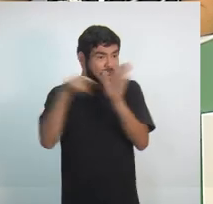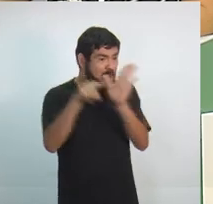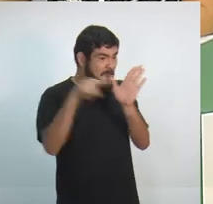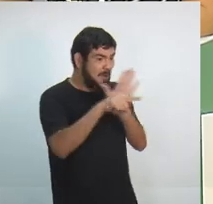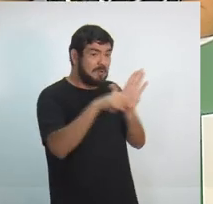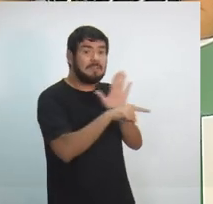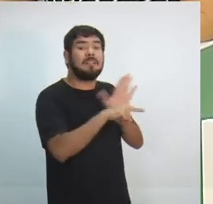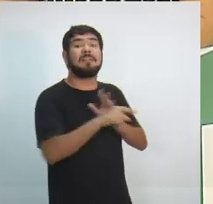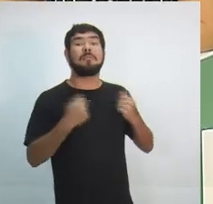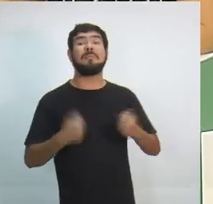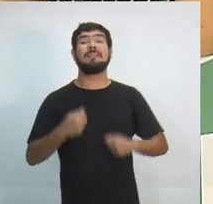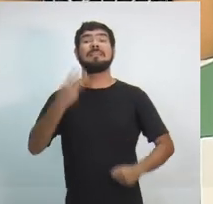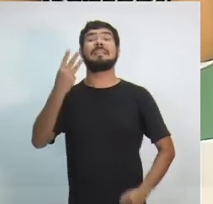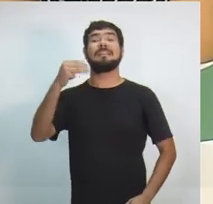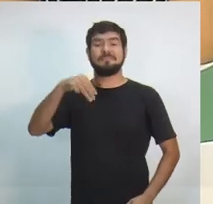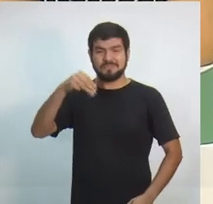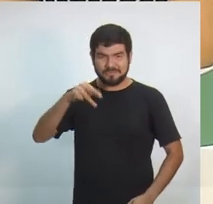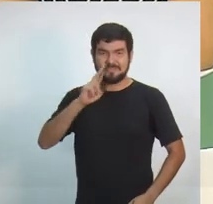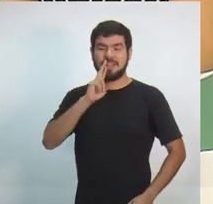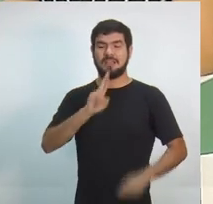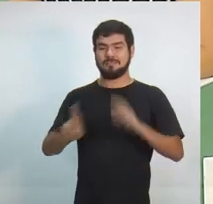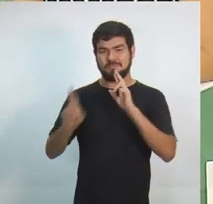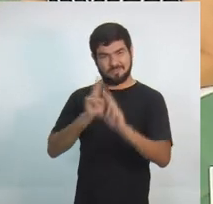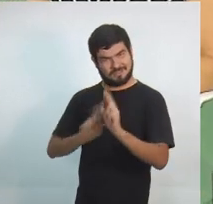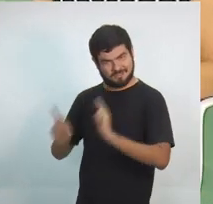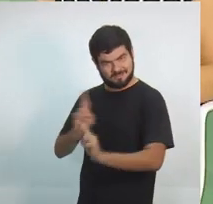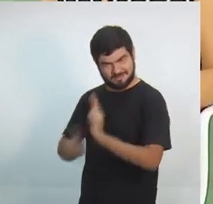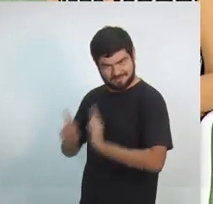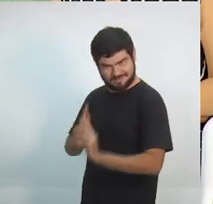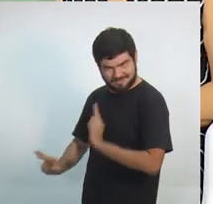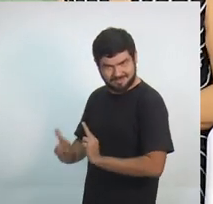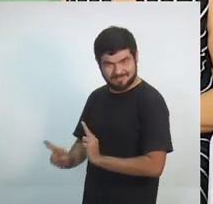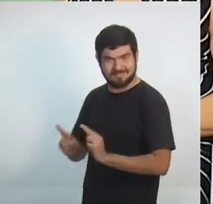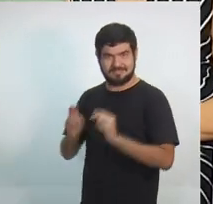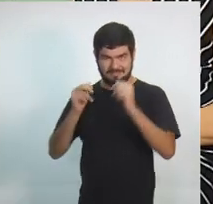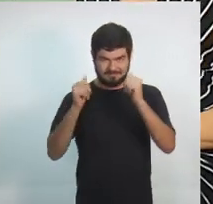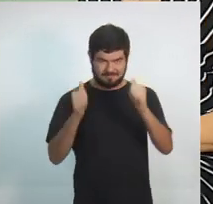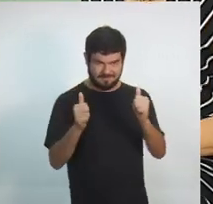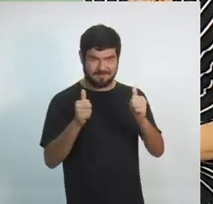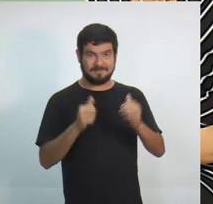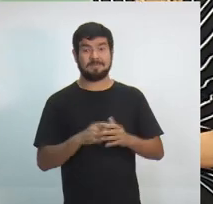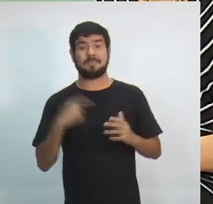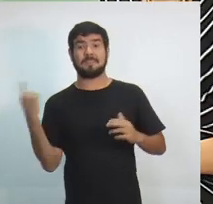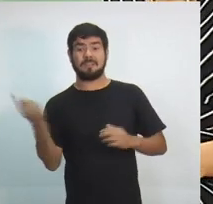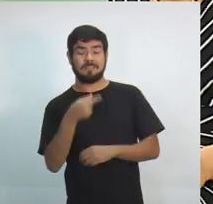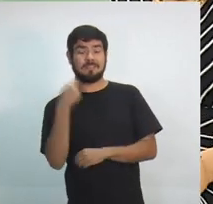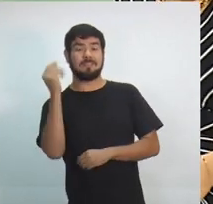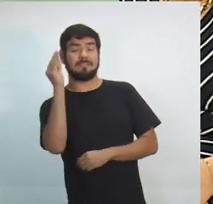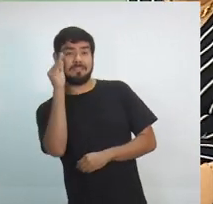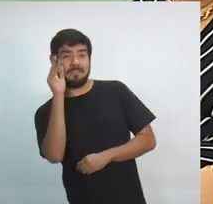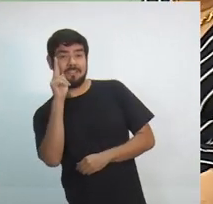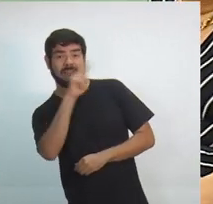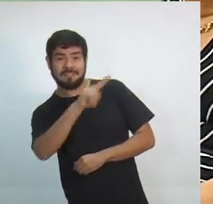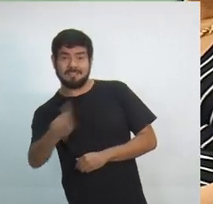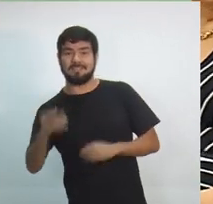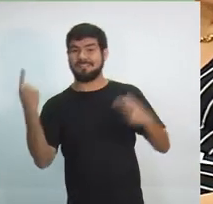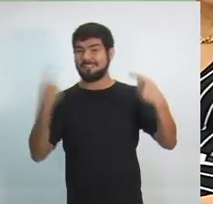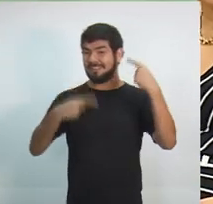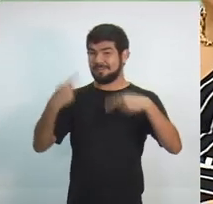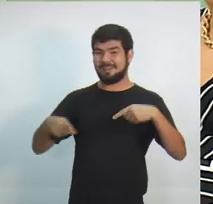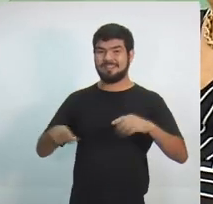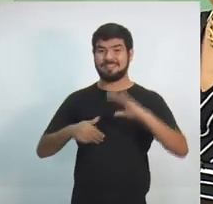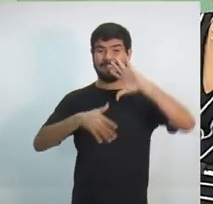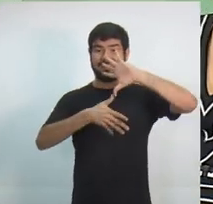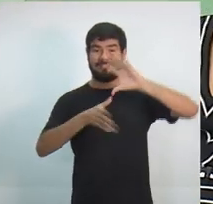minutos para poder responder e trazer essa resposta para a gente aqui e para todo mundo que está acompanhando o nosso debate temático. TV em Tempo,